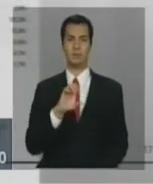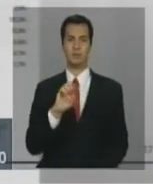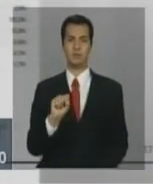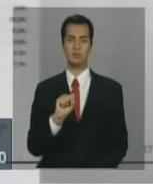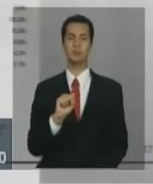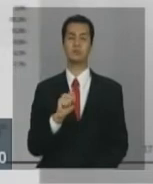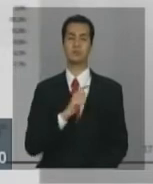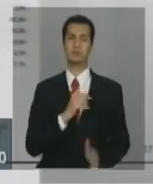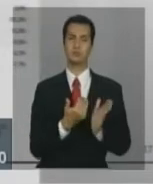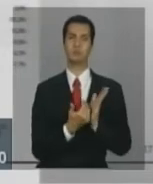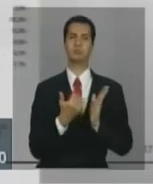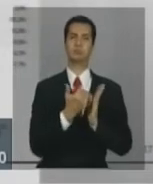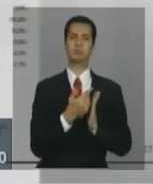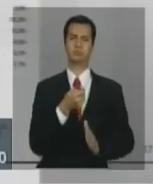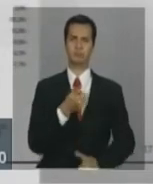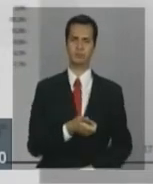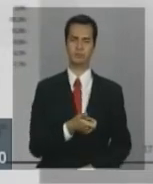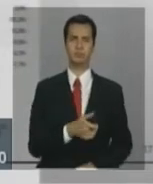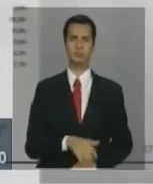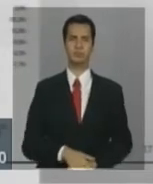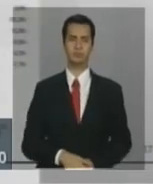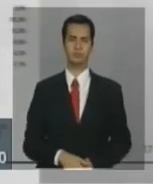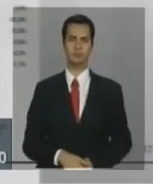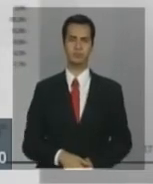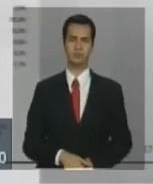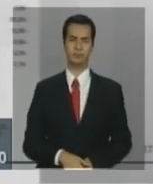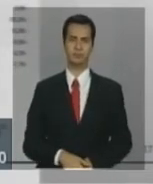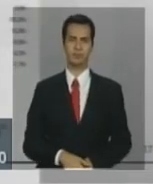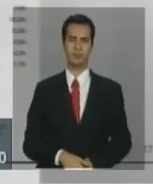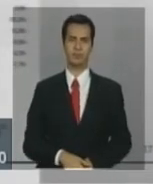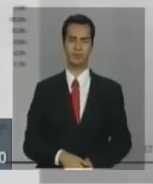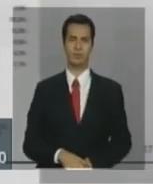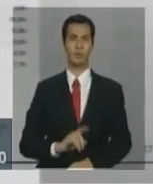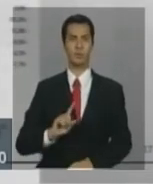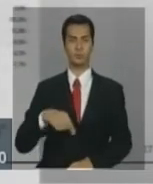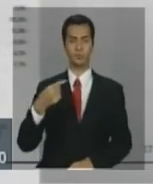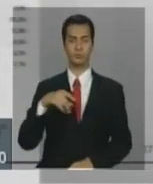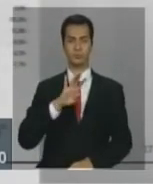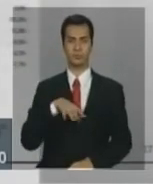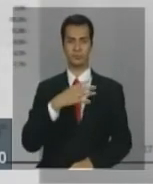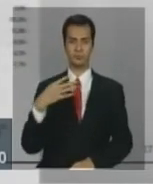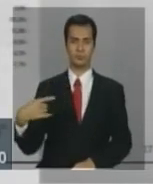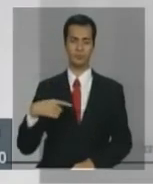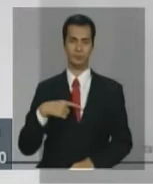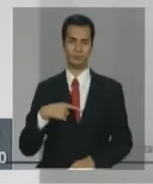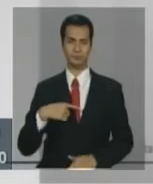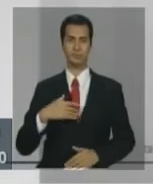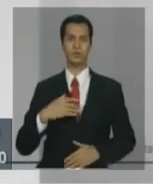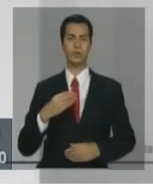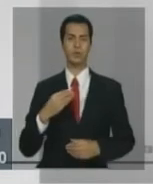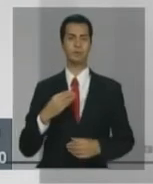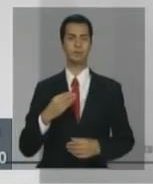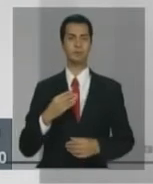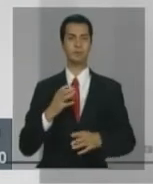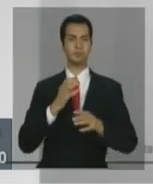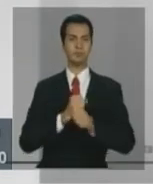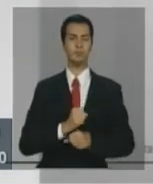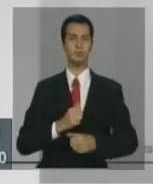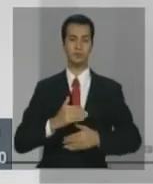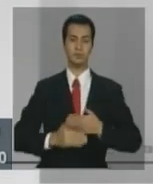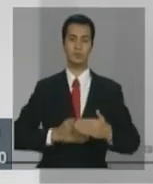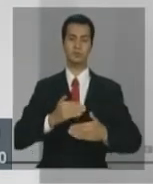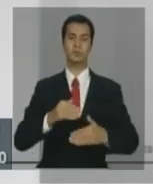do que as receitas. E, na próxima planilha, nós temos o crescimento do PAC,